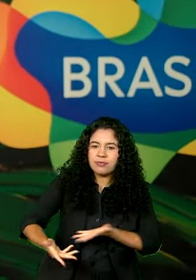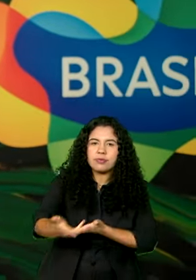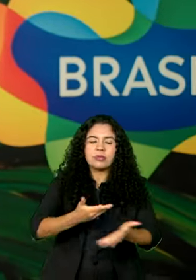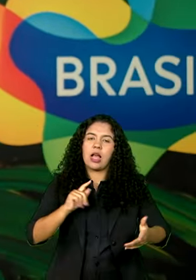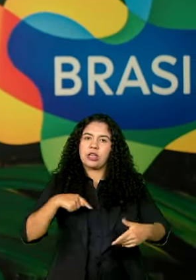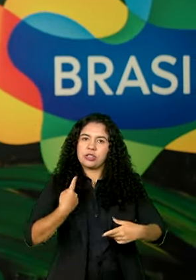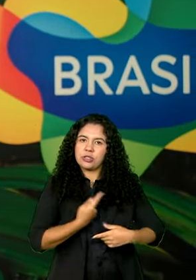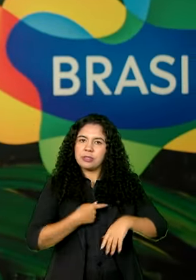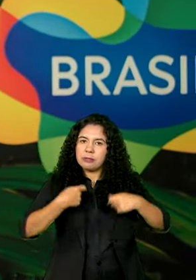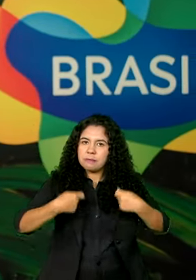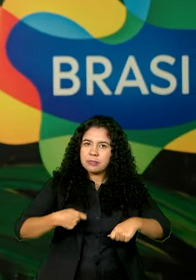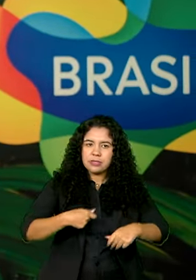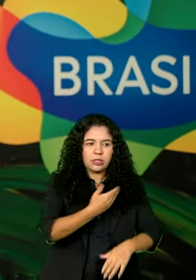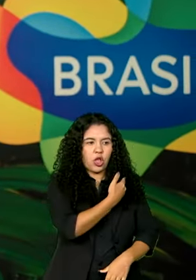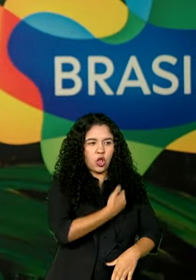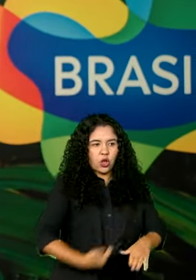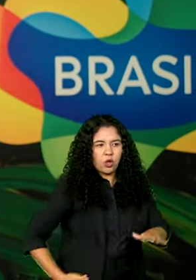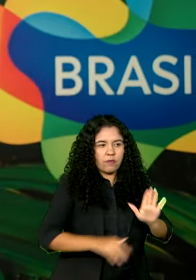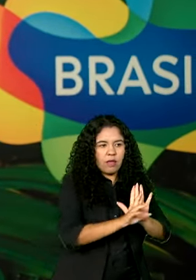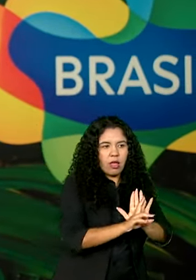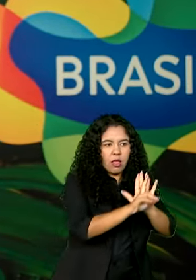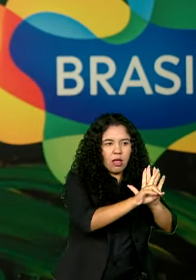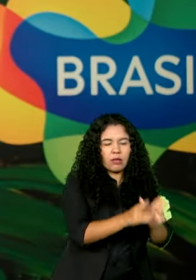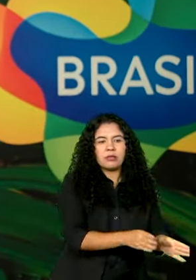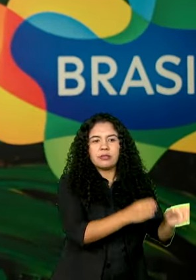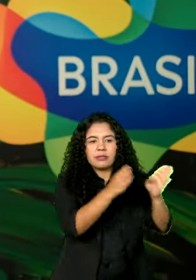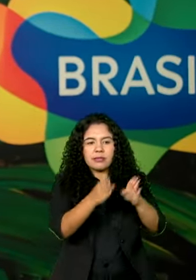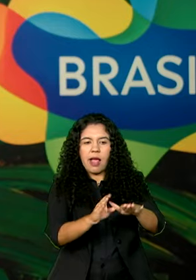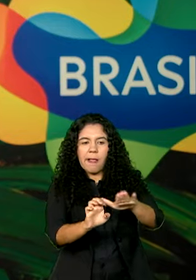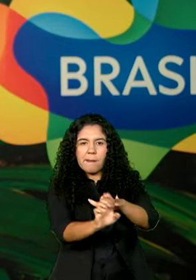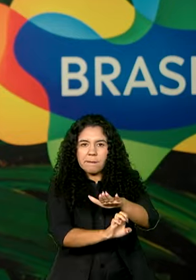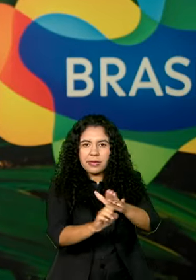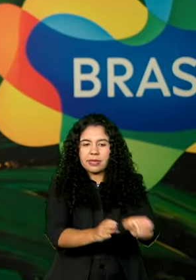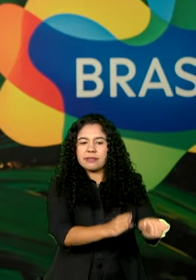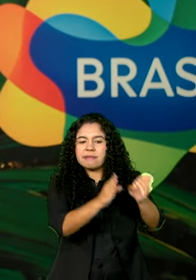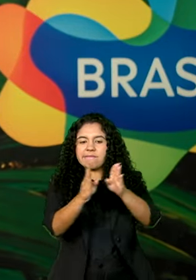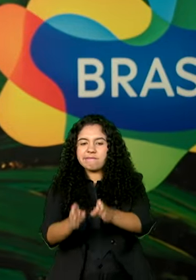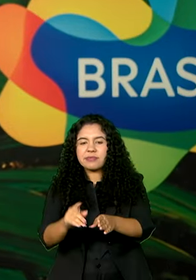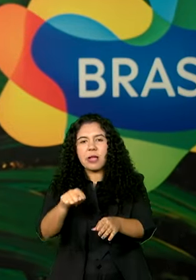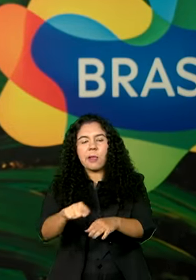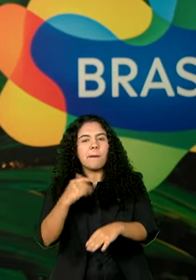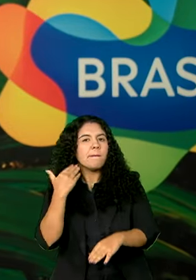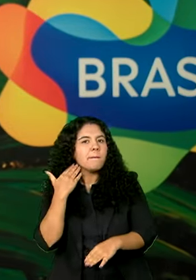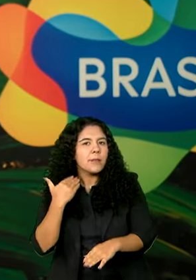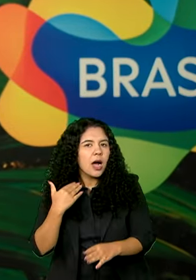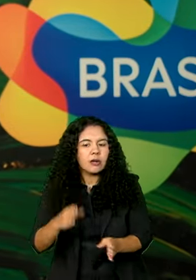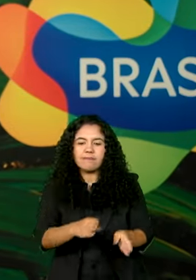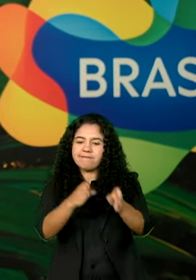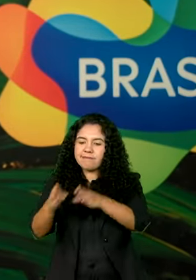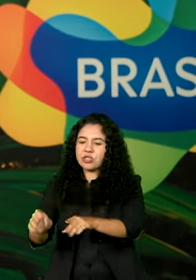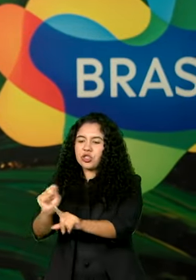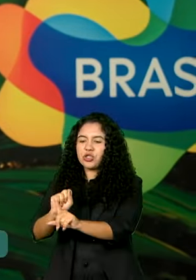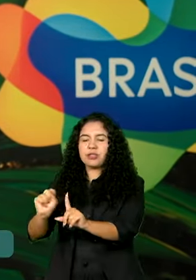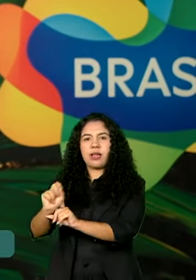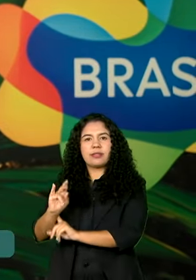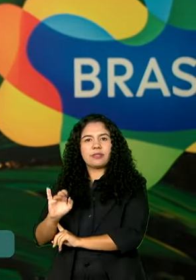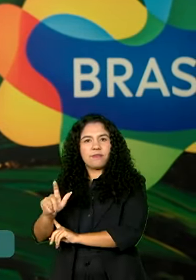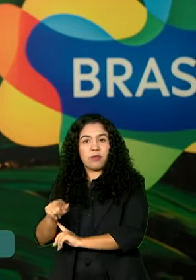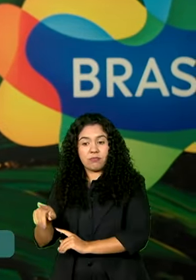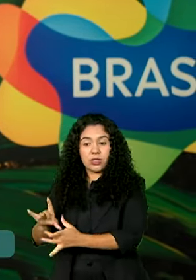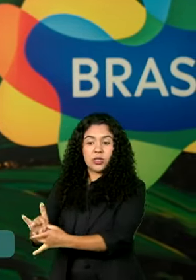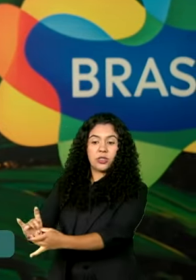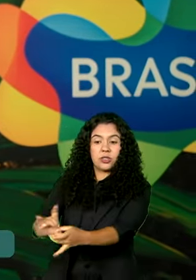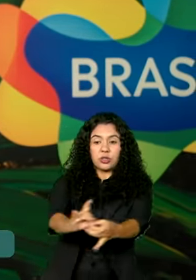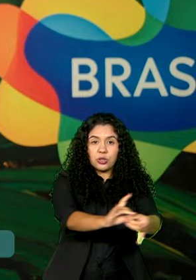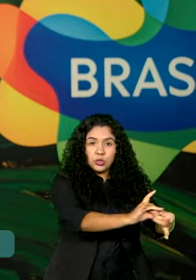governos, das empresas, dos bancos, da sociedade civil, para que juntos a gente possa encontrar